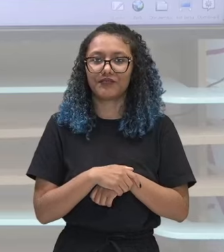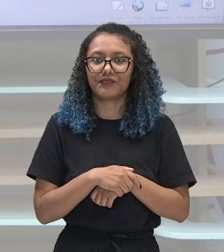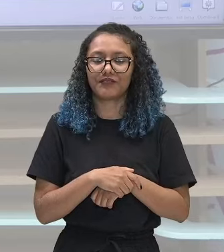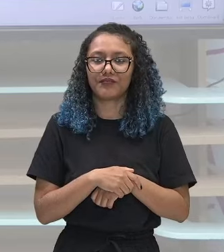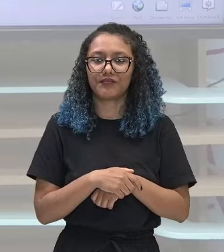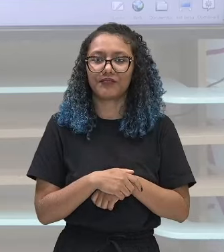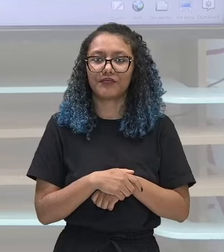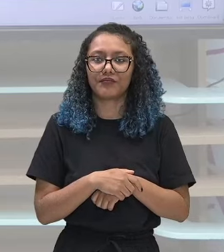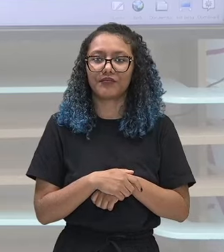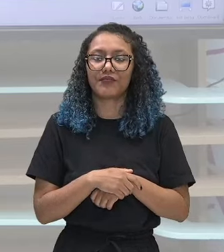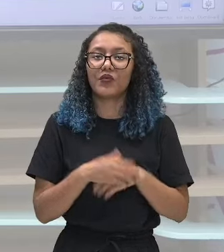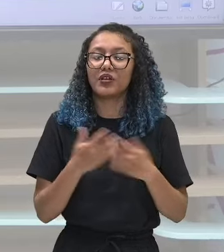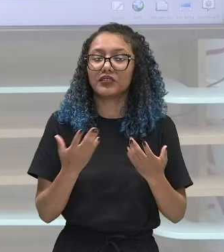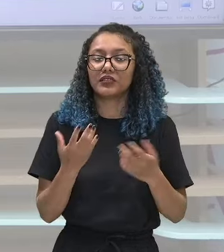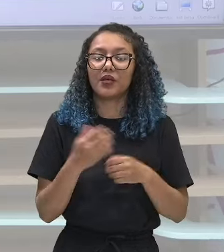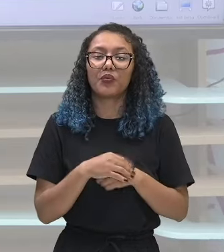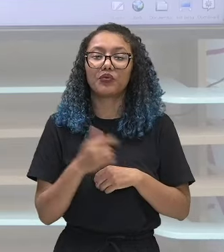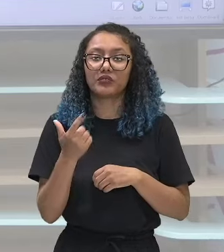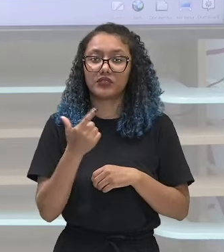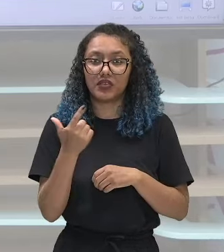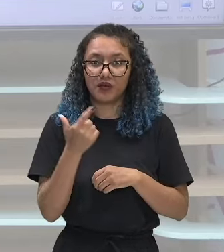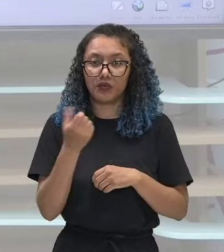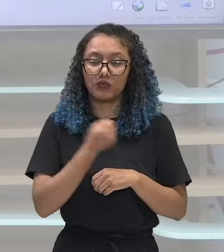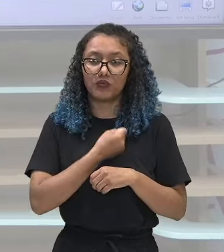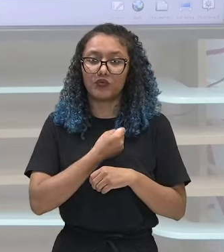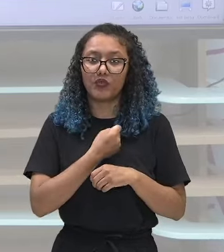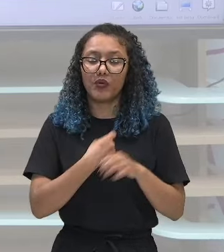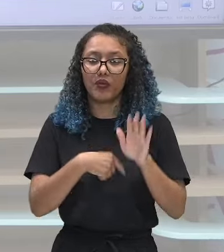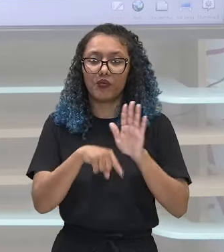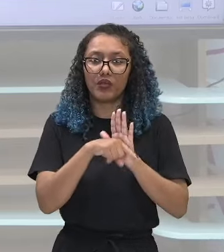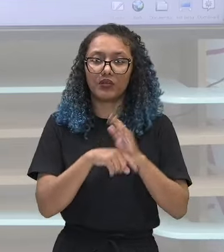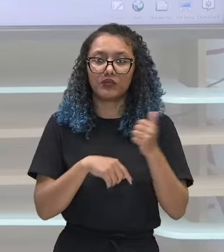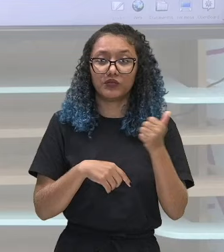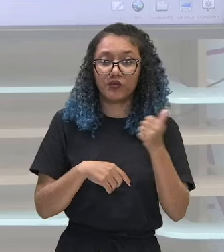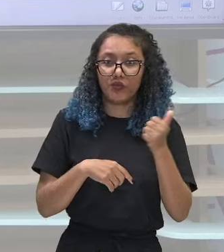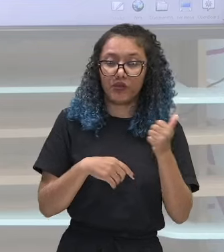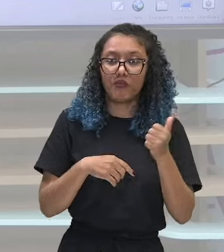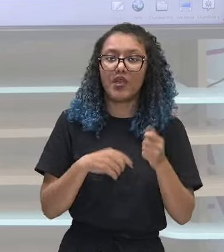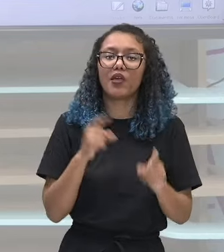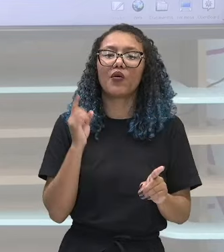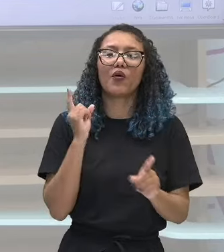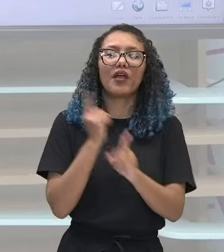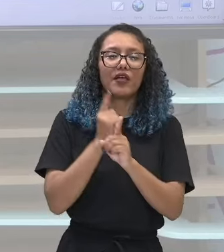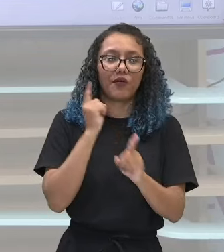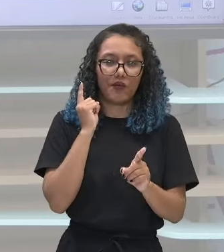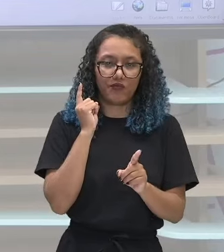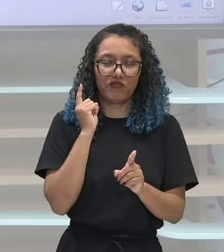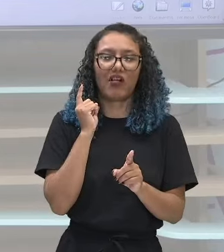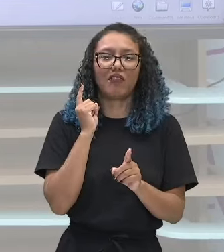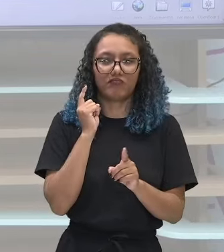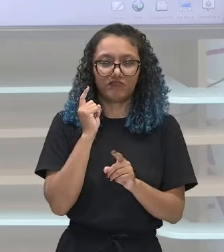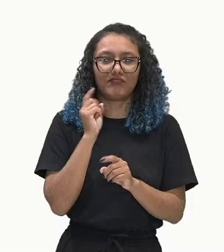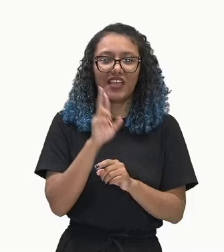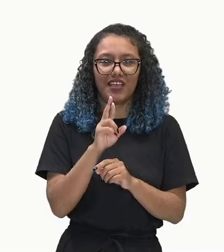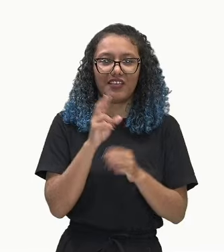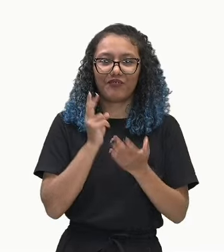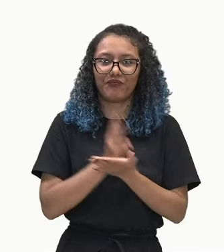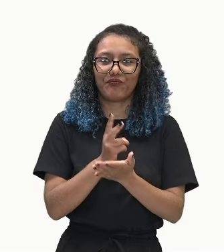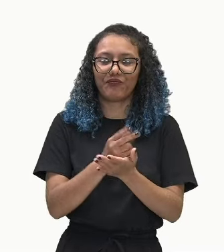pega o segundo valor, subtrai do primeiro, e você encontra essa razão. Vamos continuar aqui com a nossa aula.